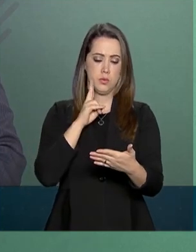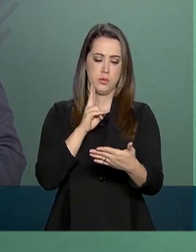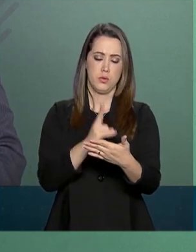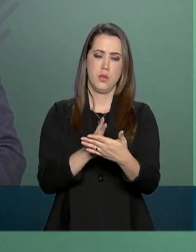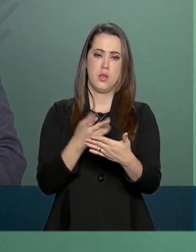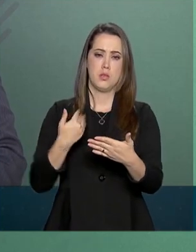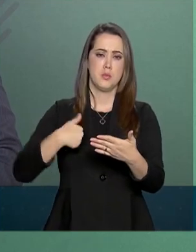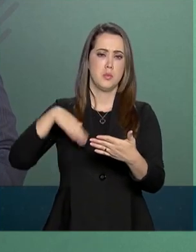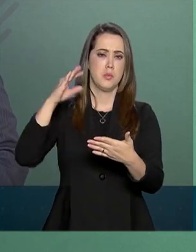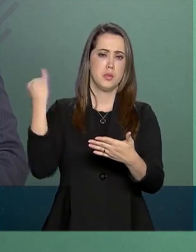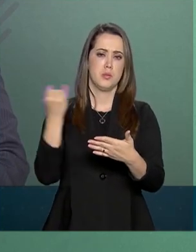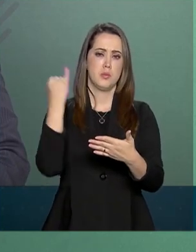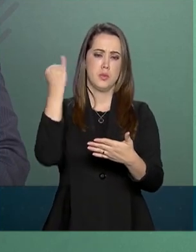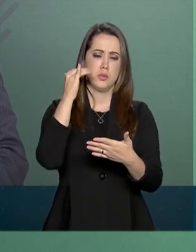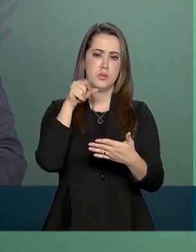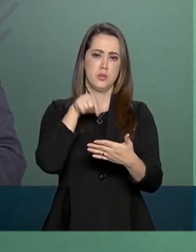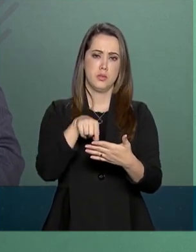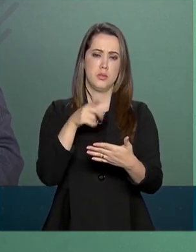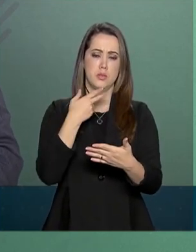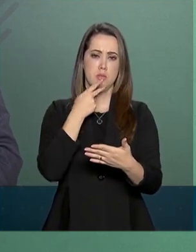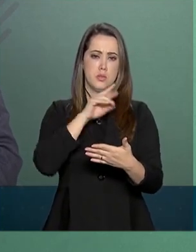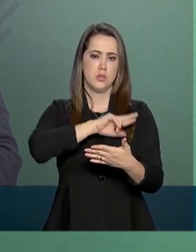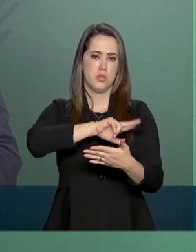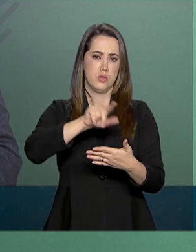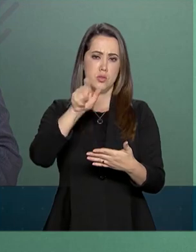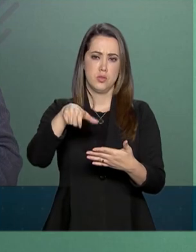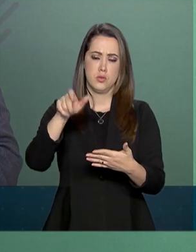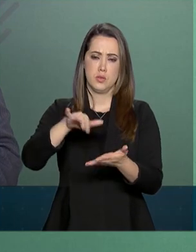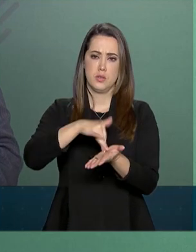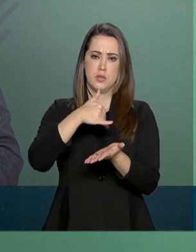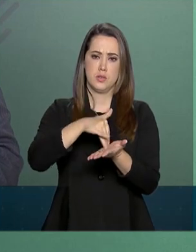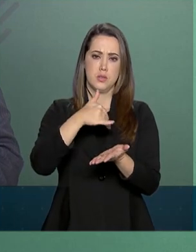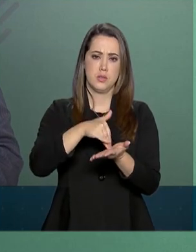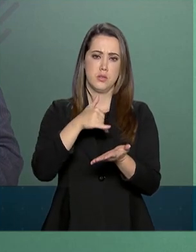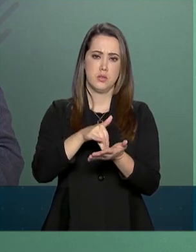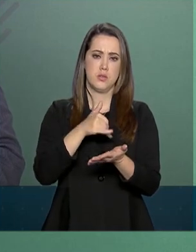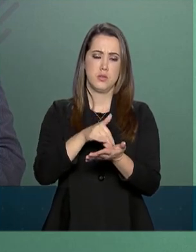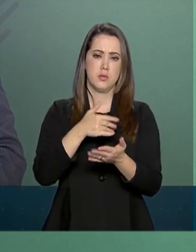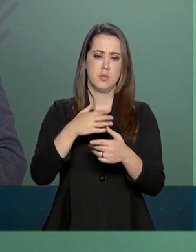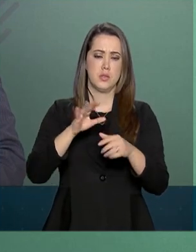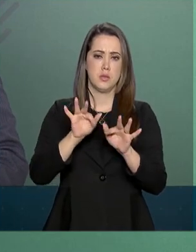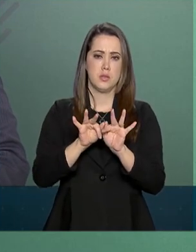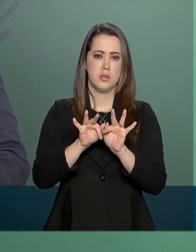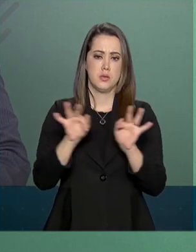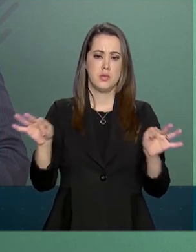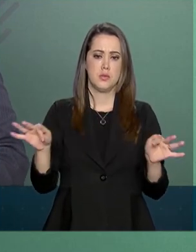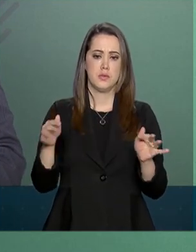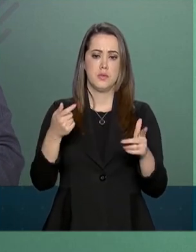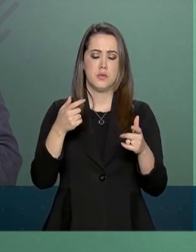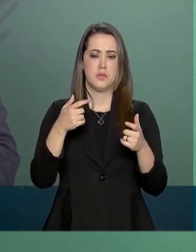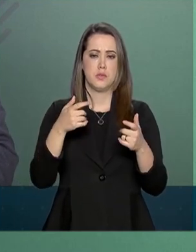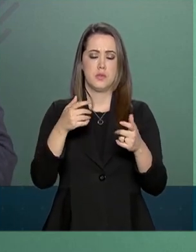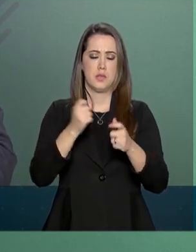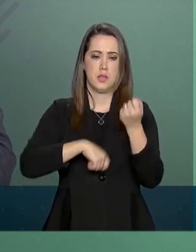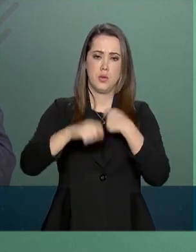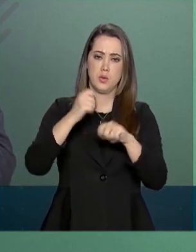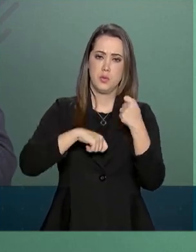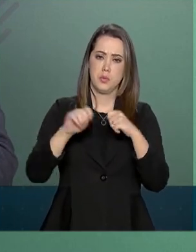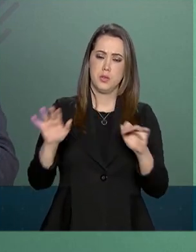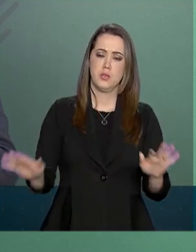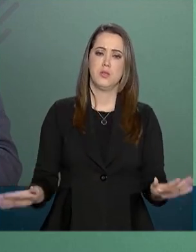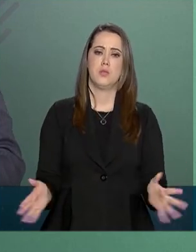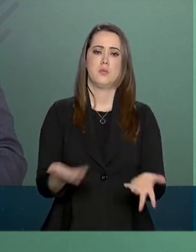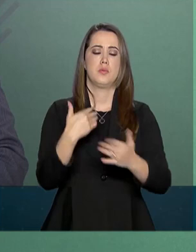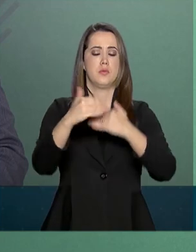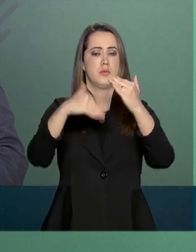mais relevantes do ministro e de todos os secretários para destravar a economia e estimular